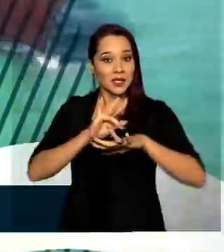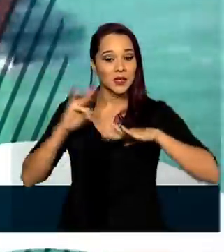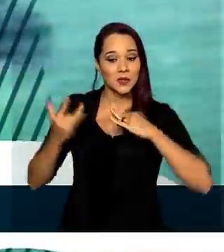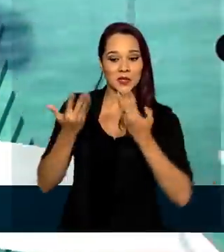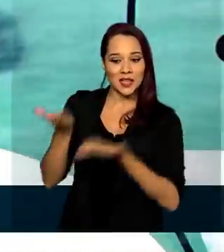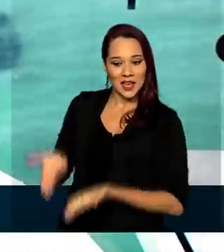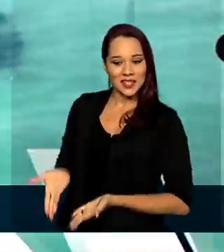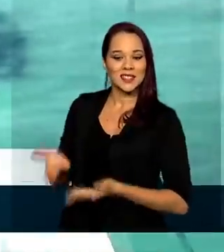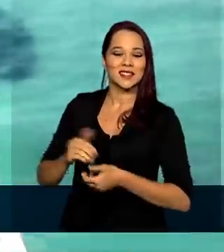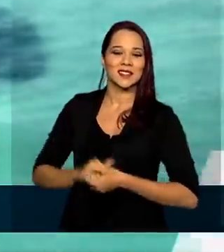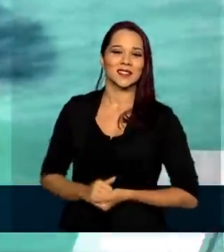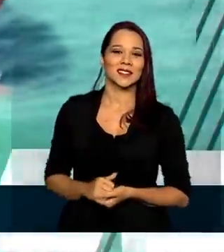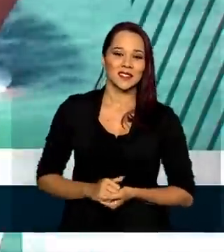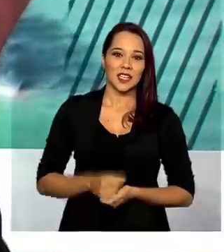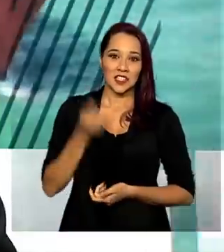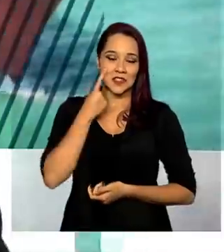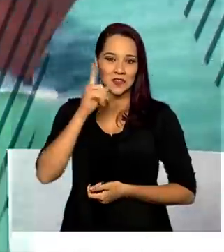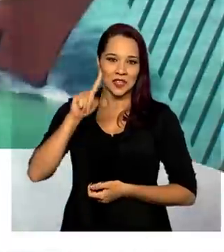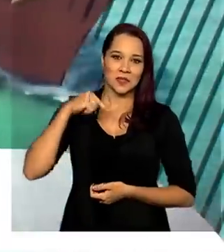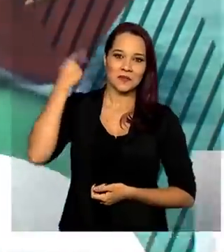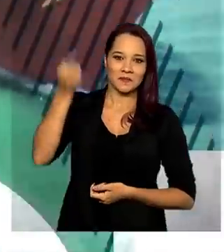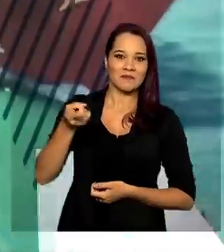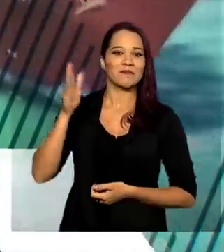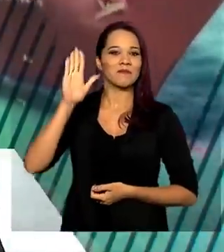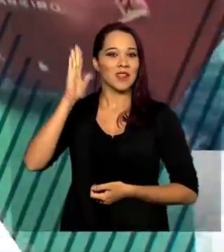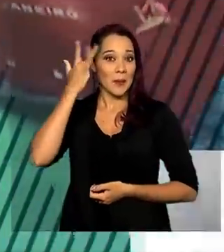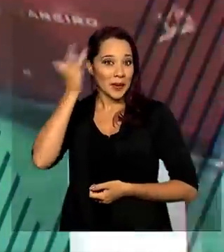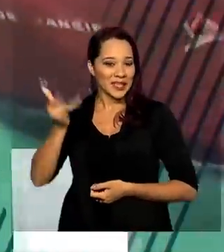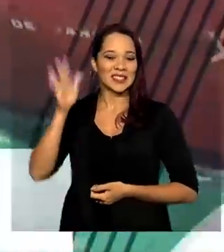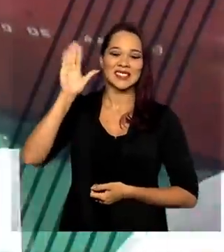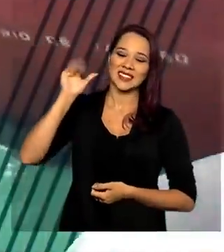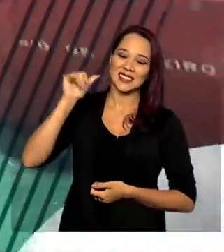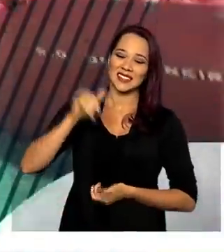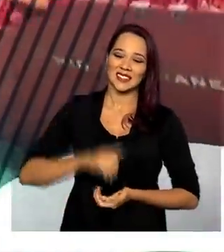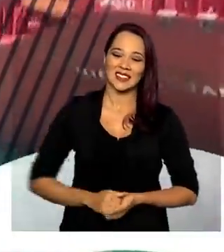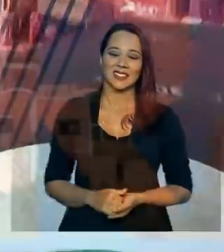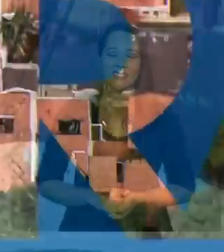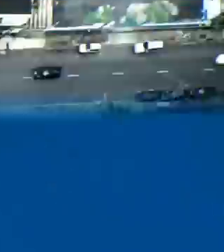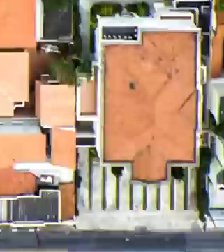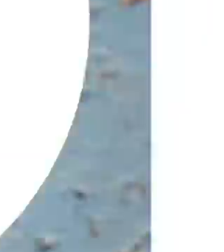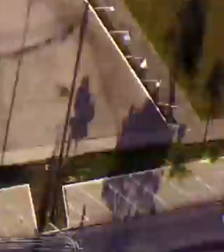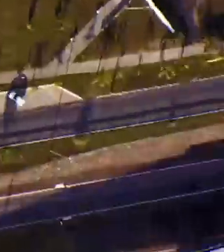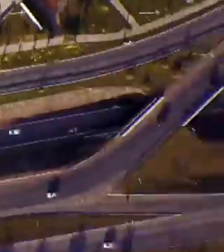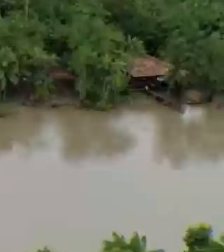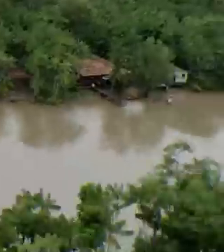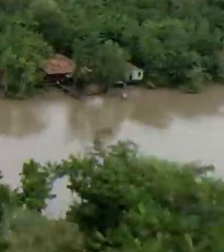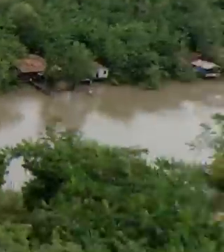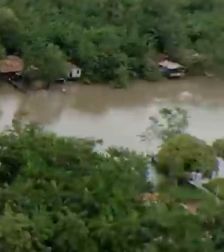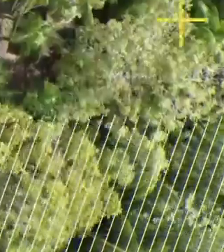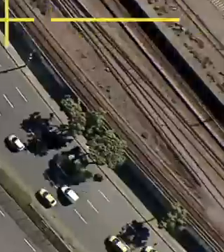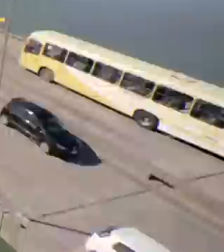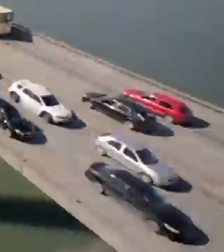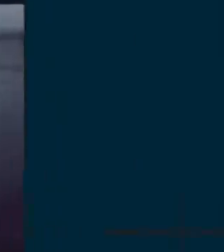pelas redes sociais. Nos vemos na próxima edição amanhã. Até lá. Transcrição